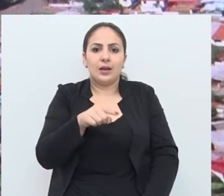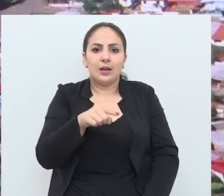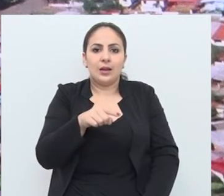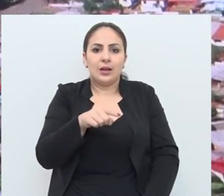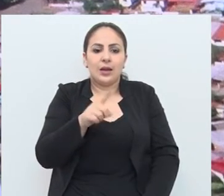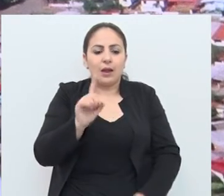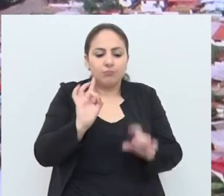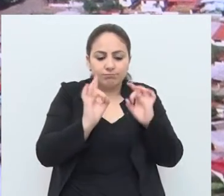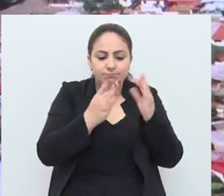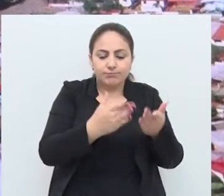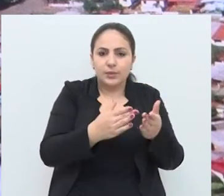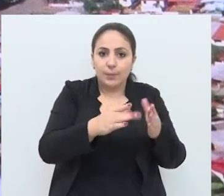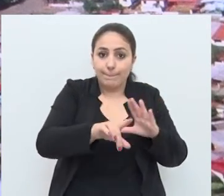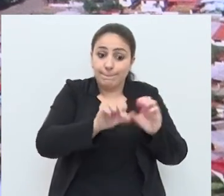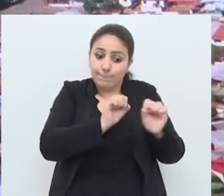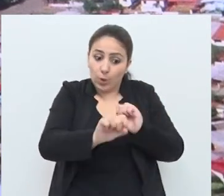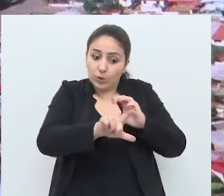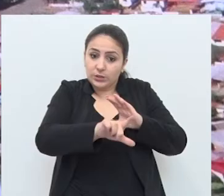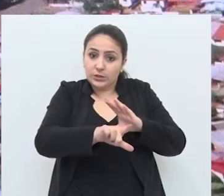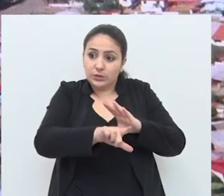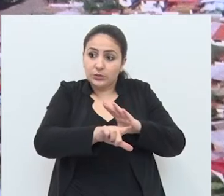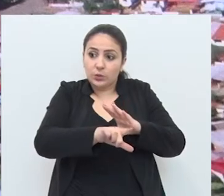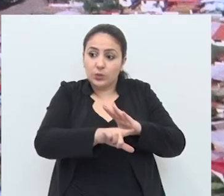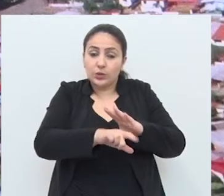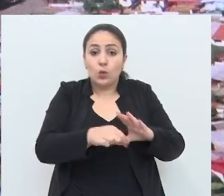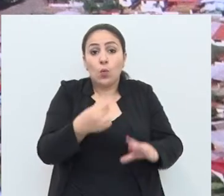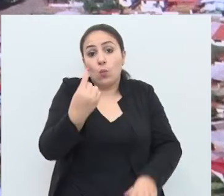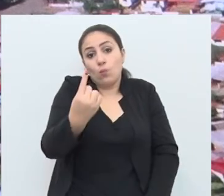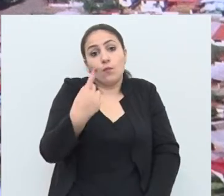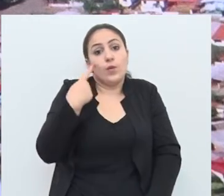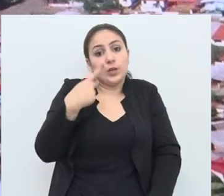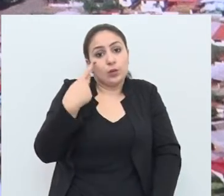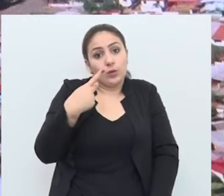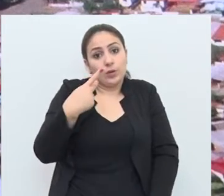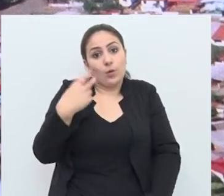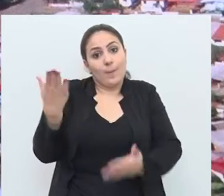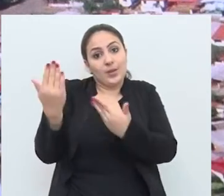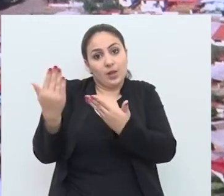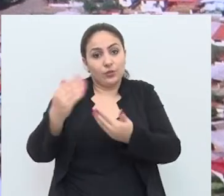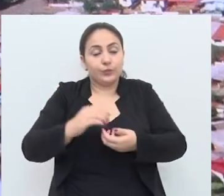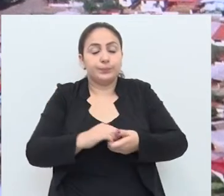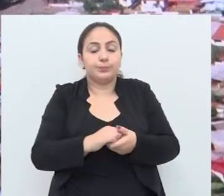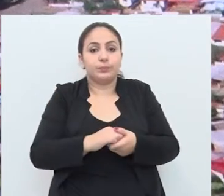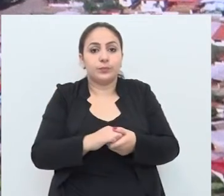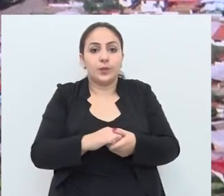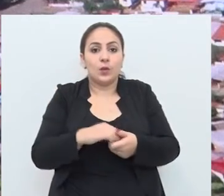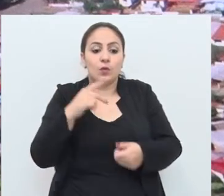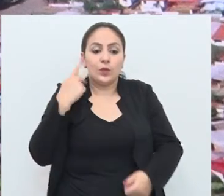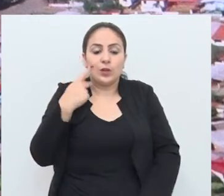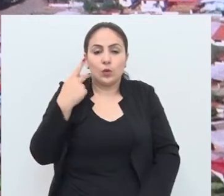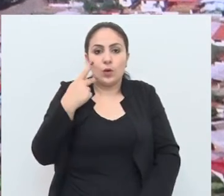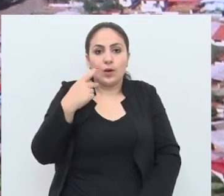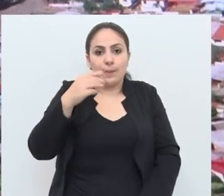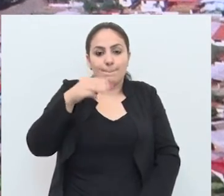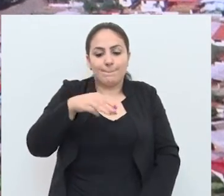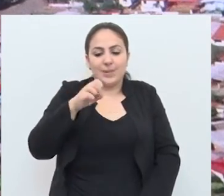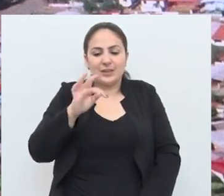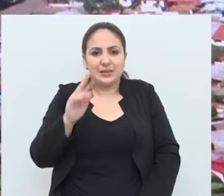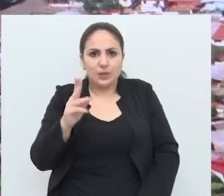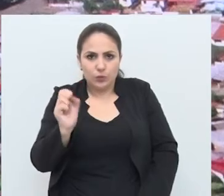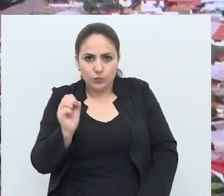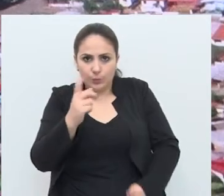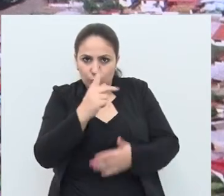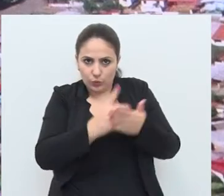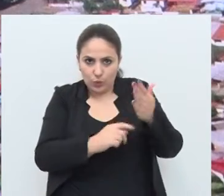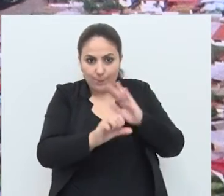resolução da mesa, poderá ser homenageado a vereador. Então, na verdade, o vereador Vesp protocolou primeiro